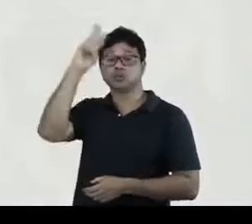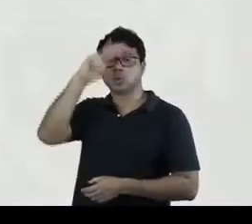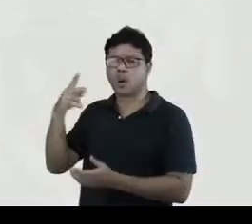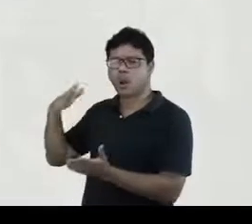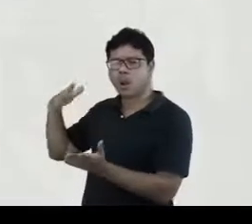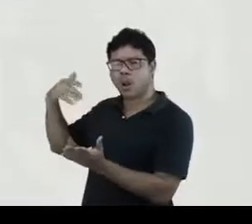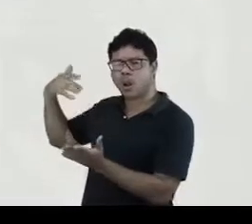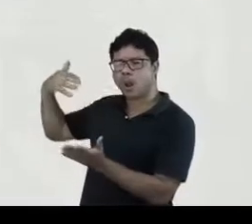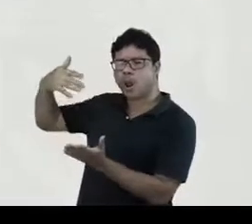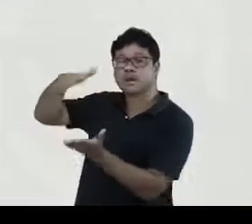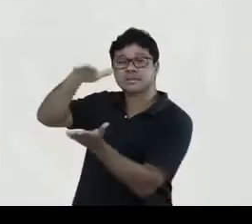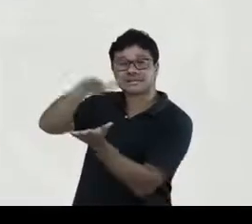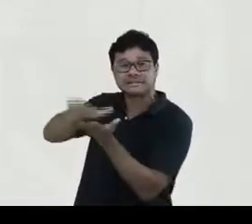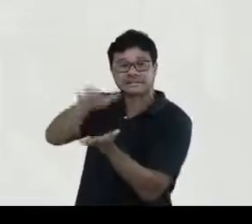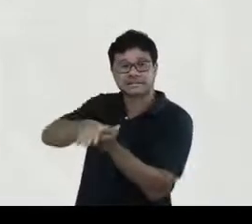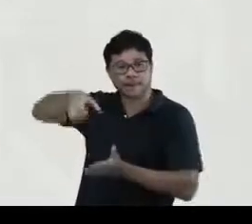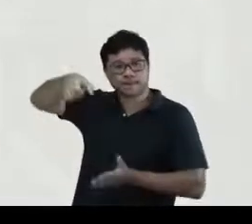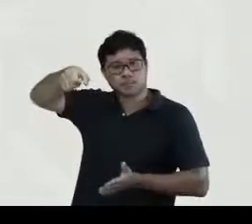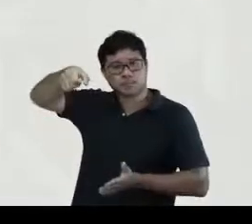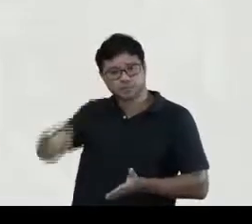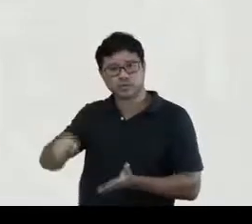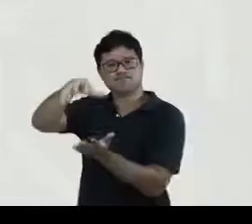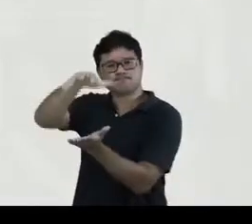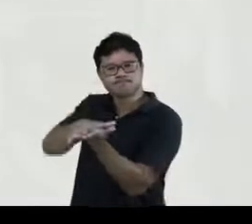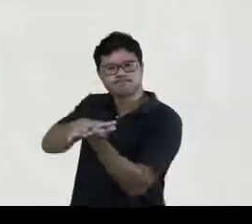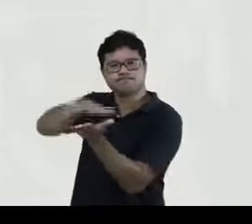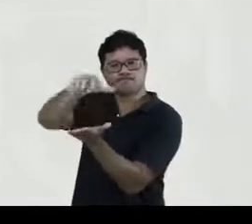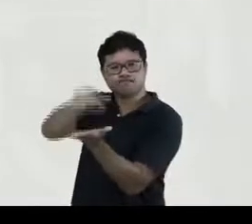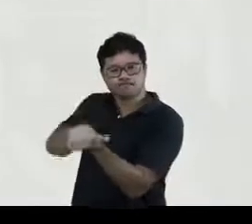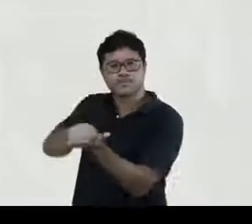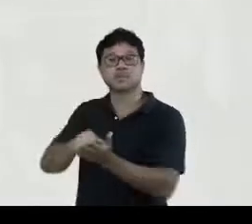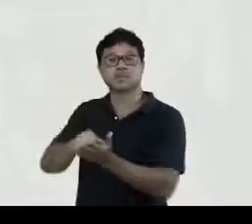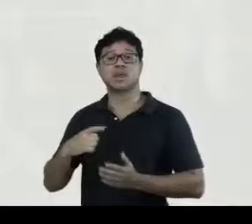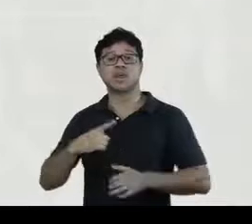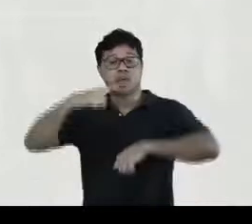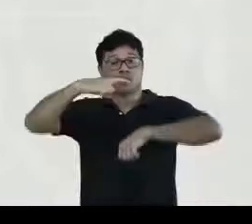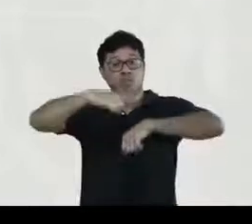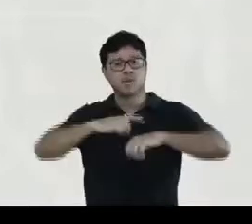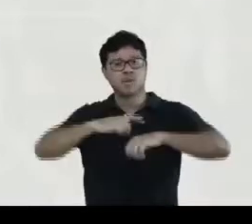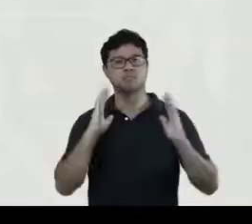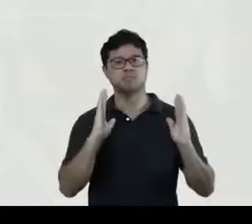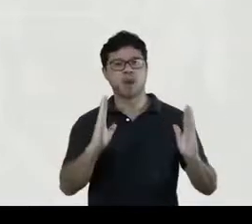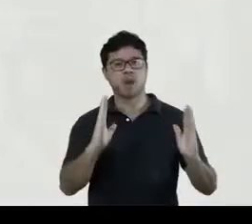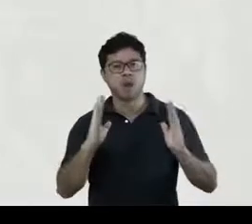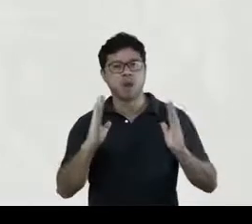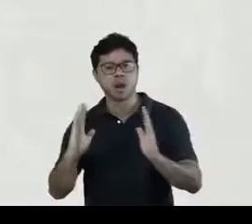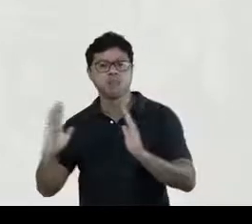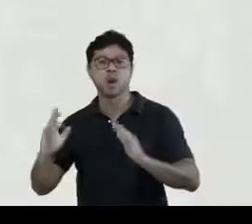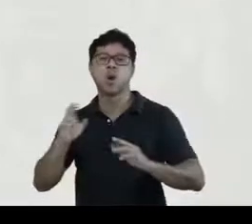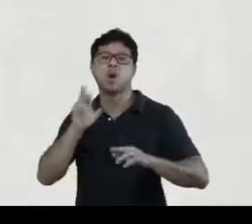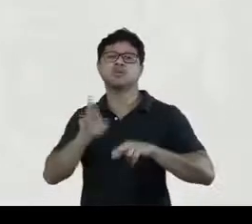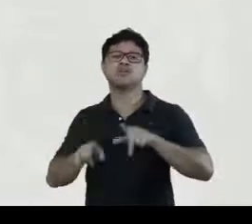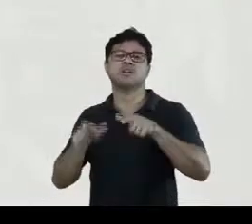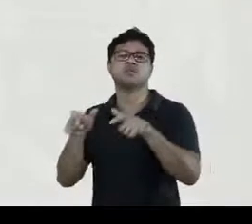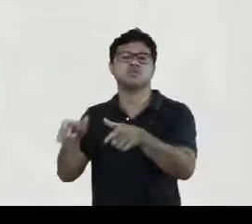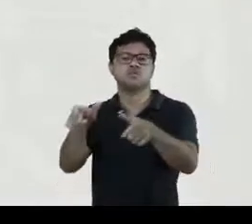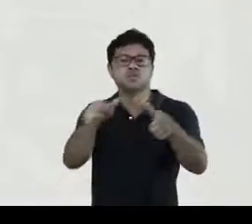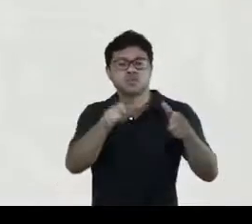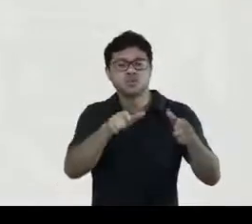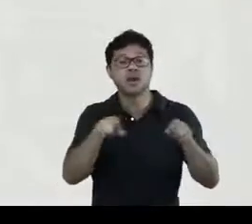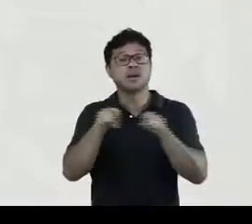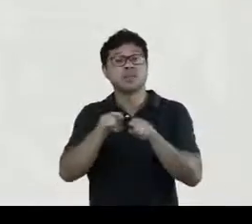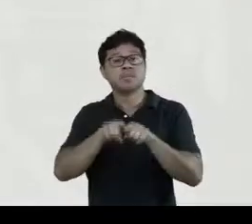impresso permite compreender os vários momentos, os diferentes lugares